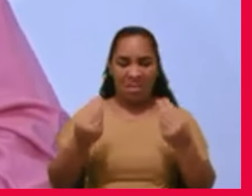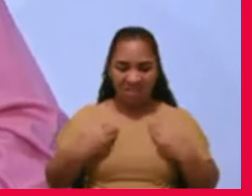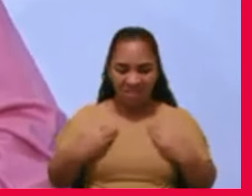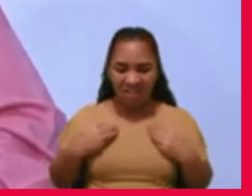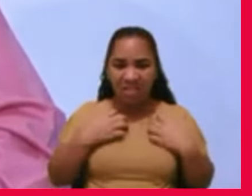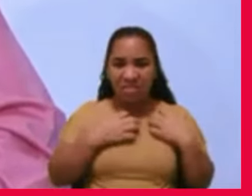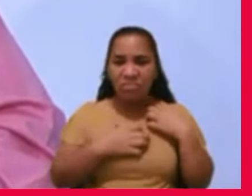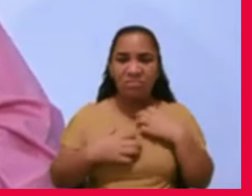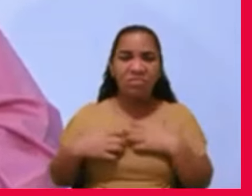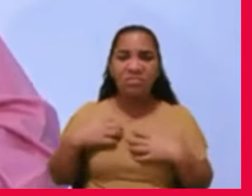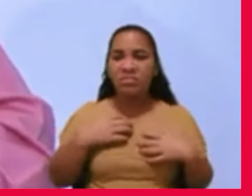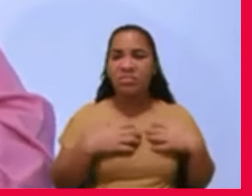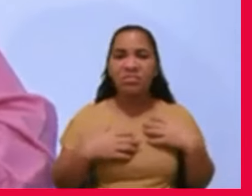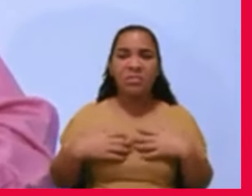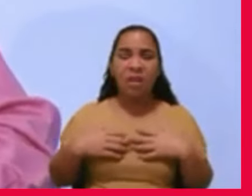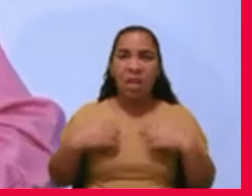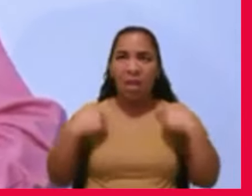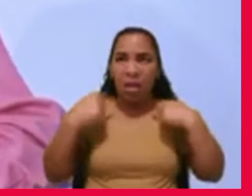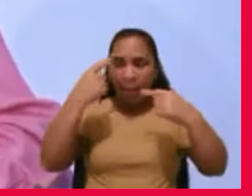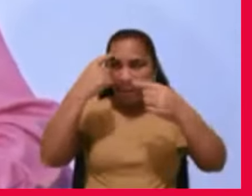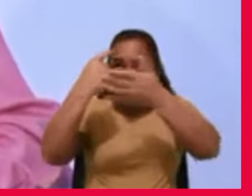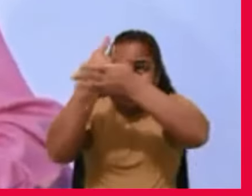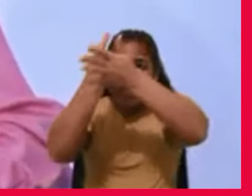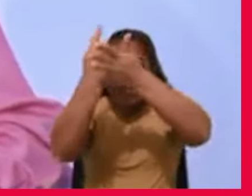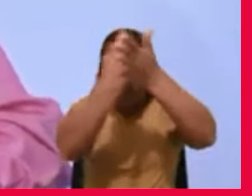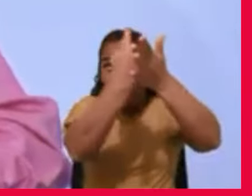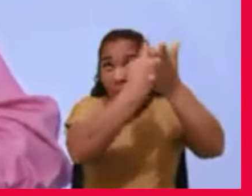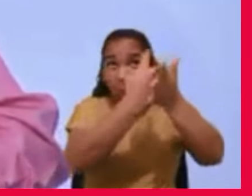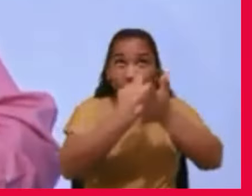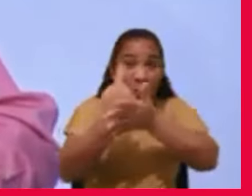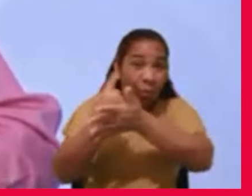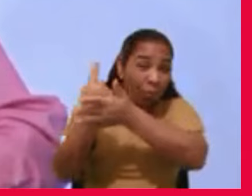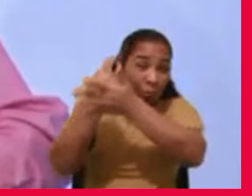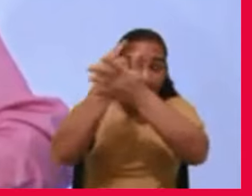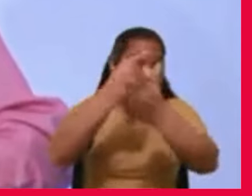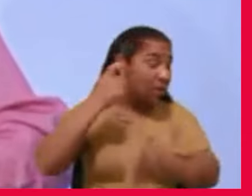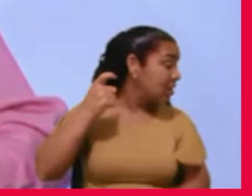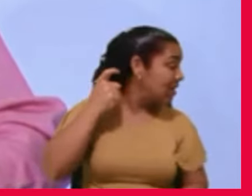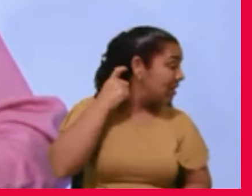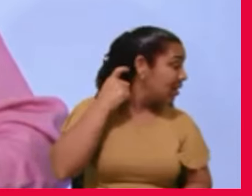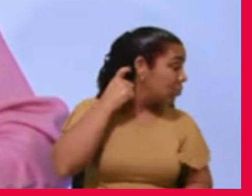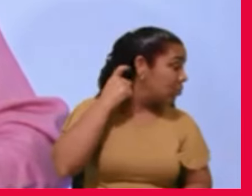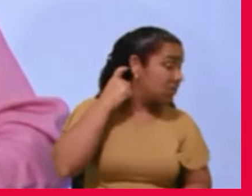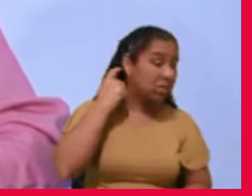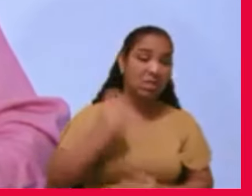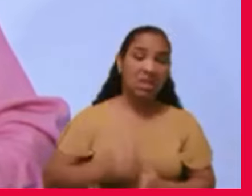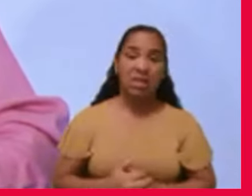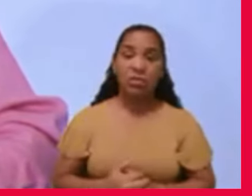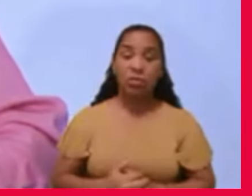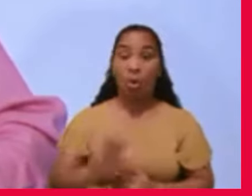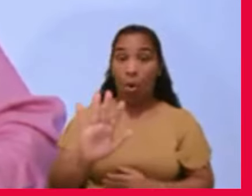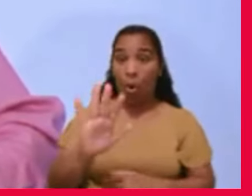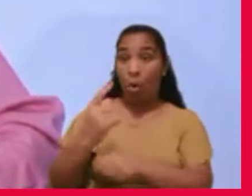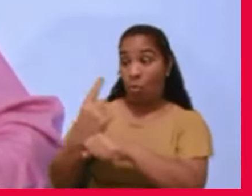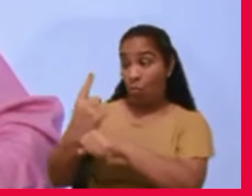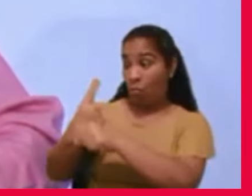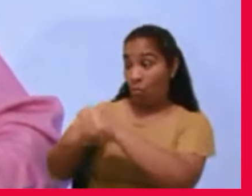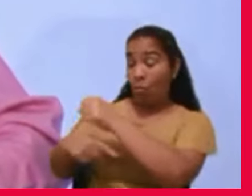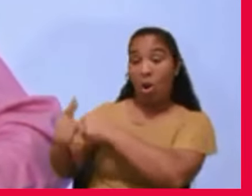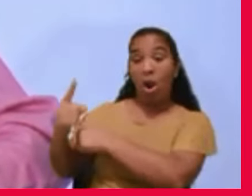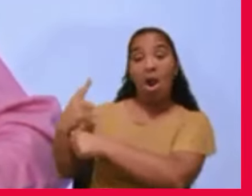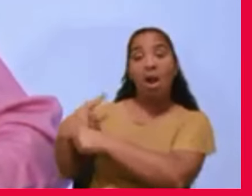e eu vasculo o meu inconsciente, digamos, do último ano. Vamos dizer, o que é que eu